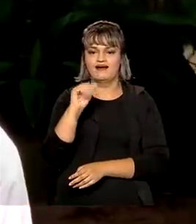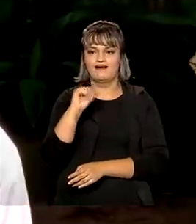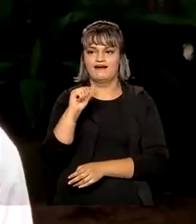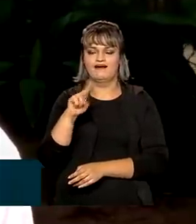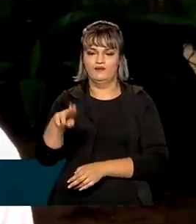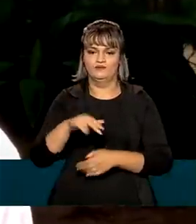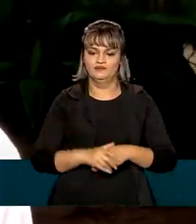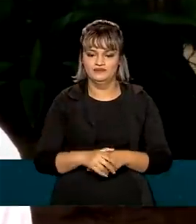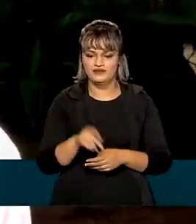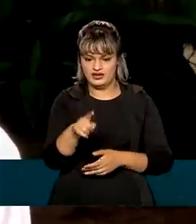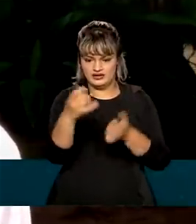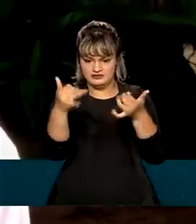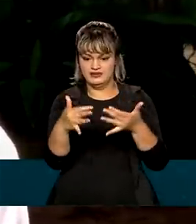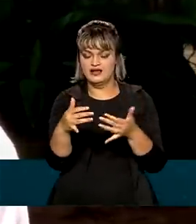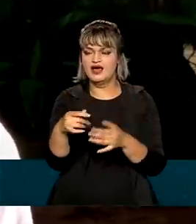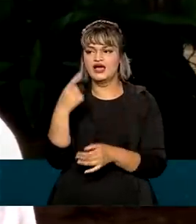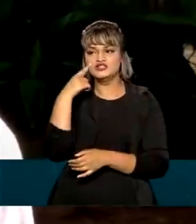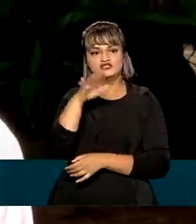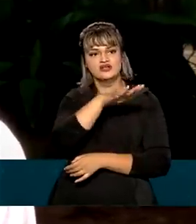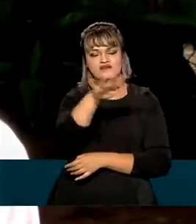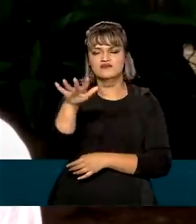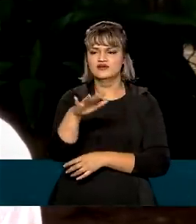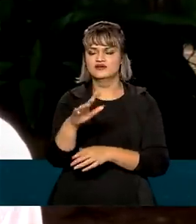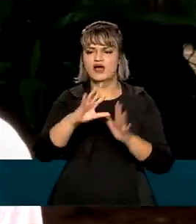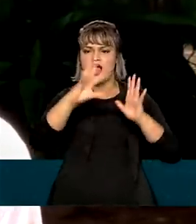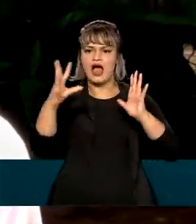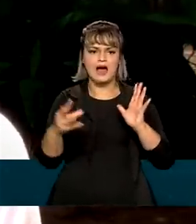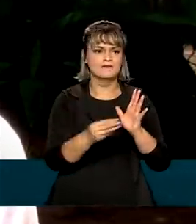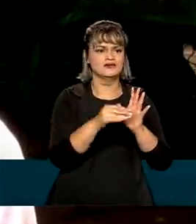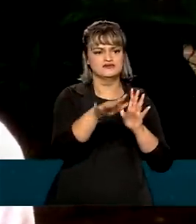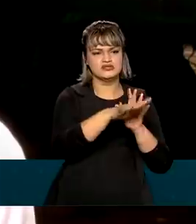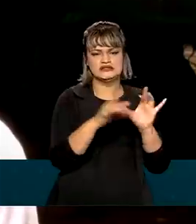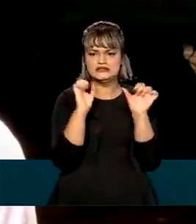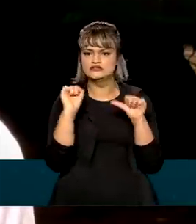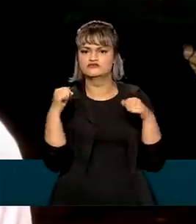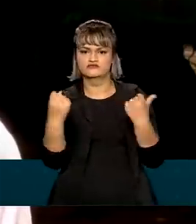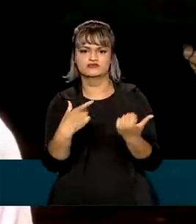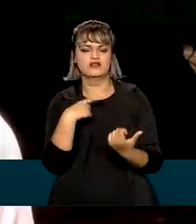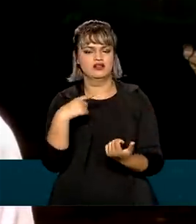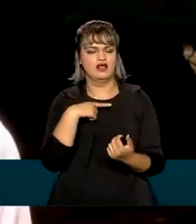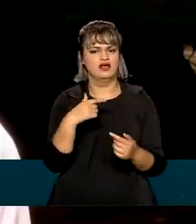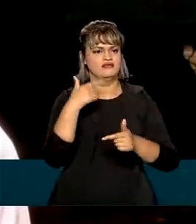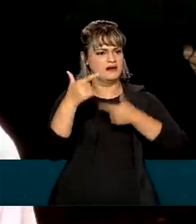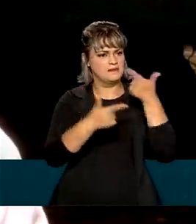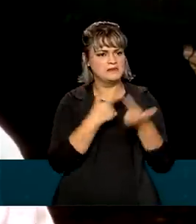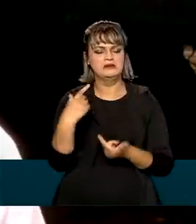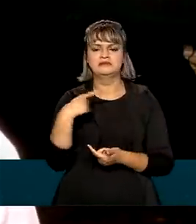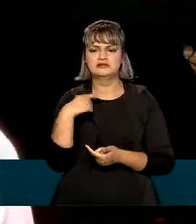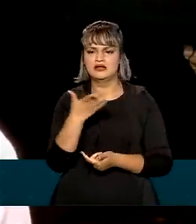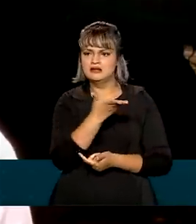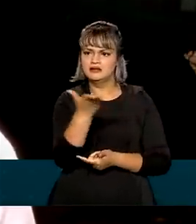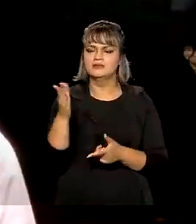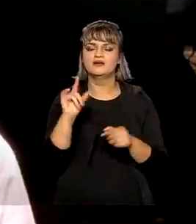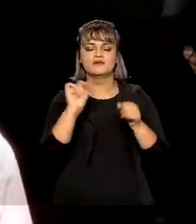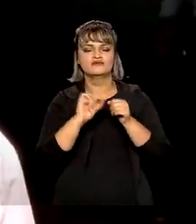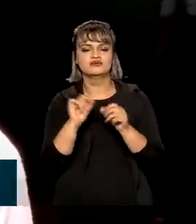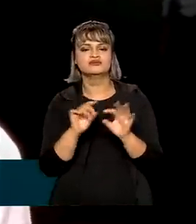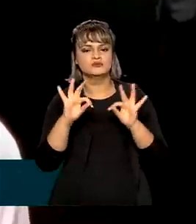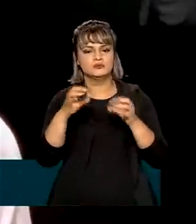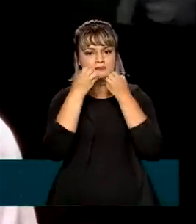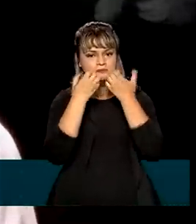vendo na Amazônia Oriental muito esforço, muito trabalho de fazer as coisas